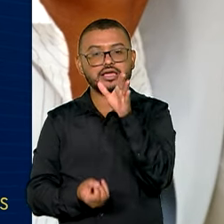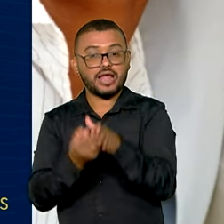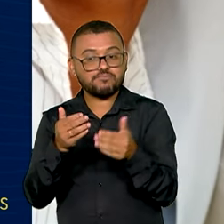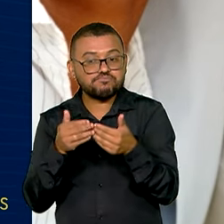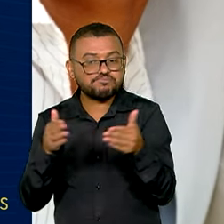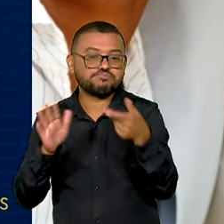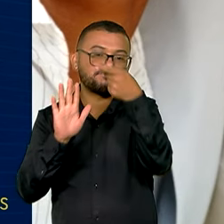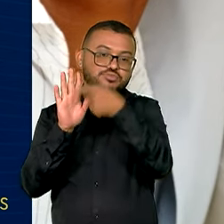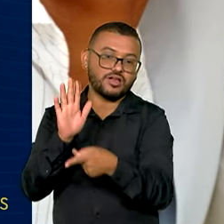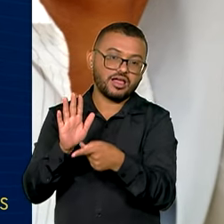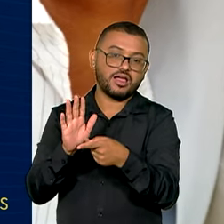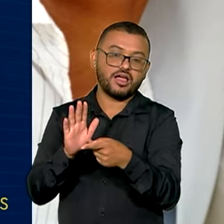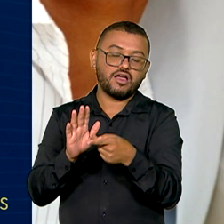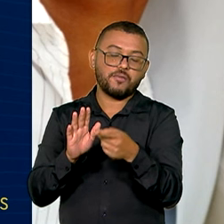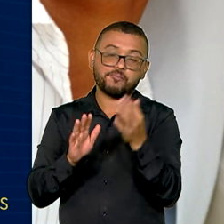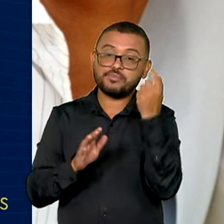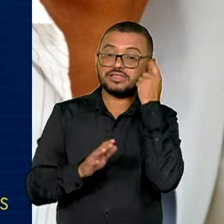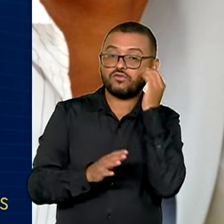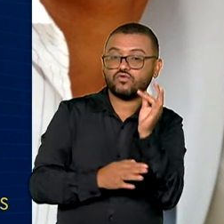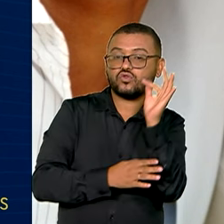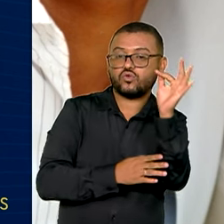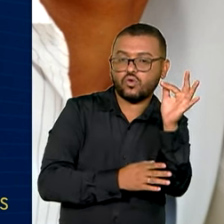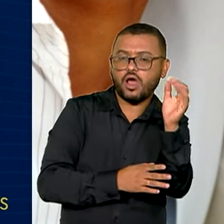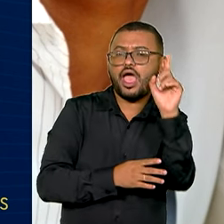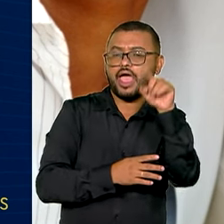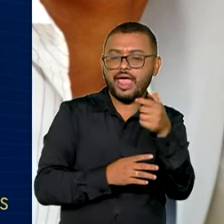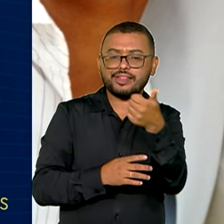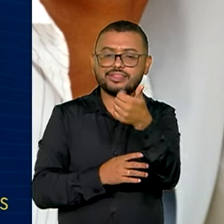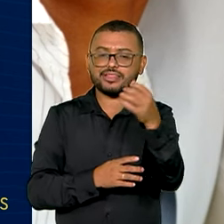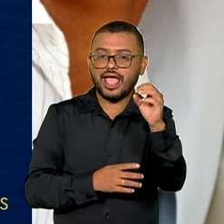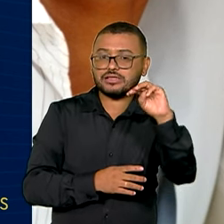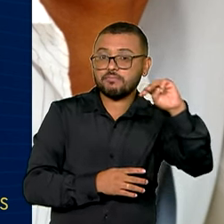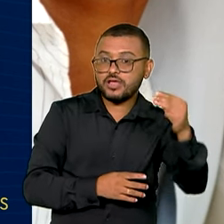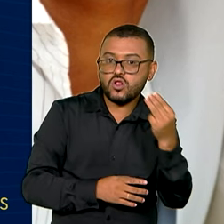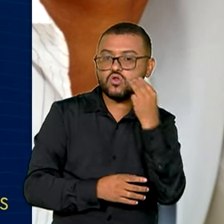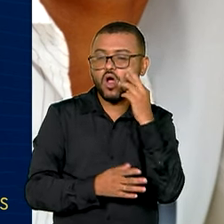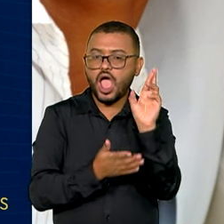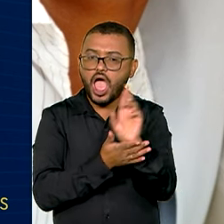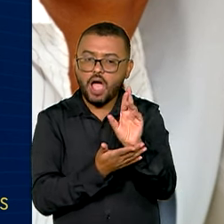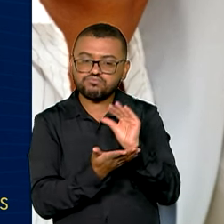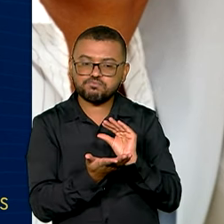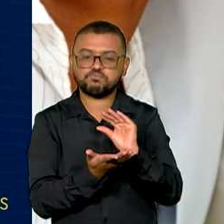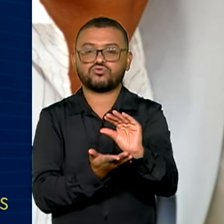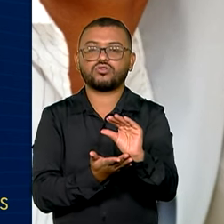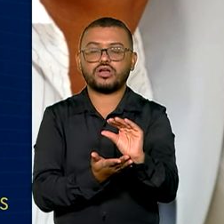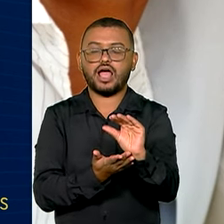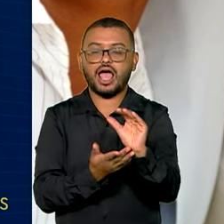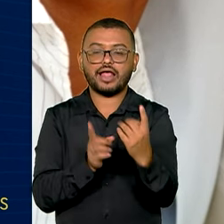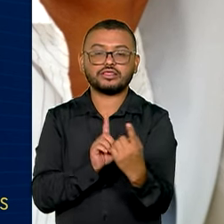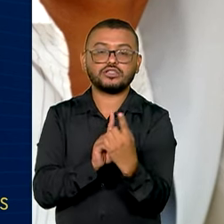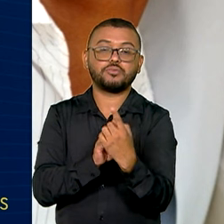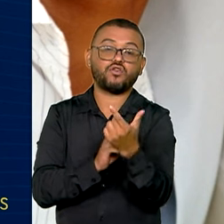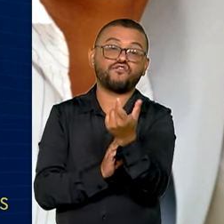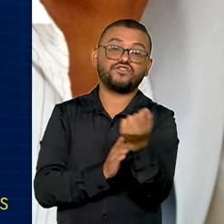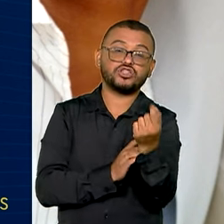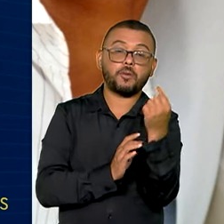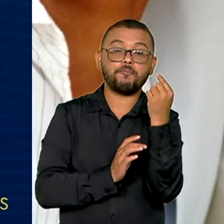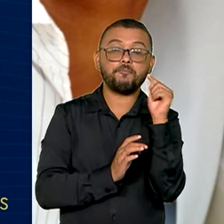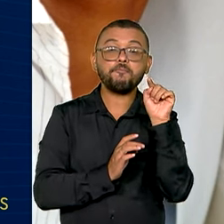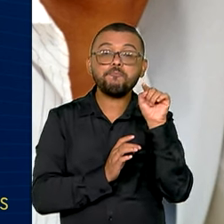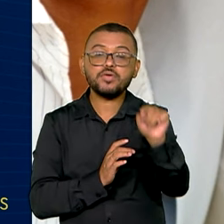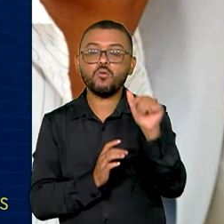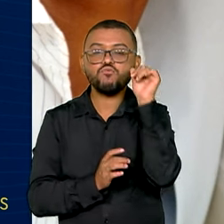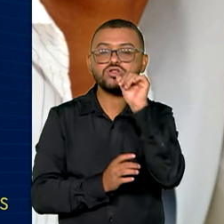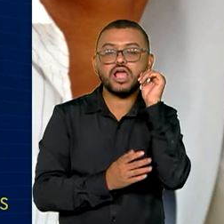do programa Asas para o Futuro, com 10 milhões de reais para atender 20 mil mulheres jovens